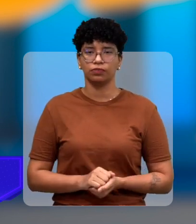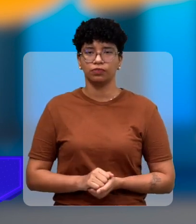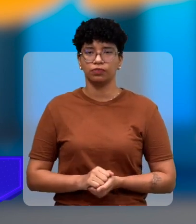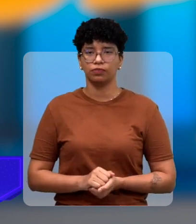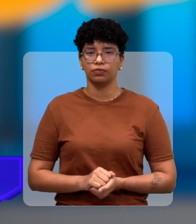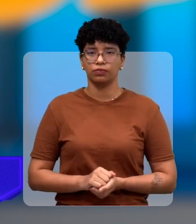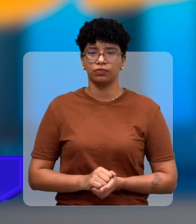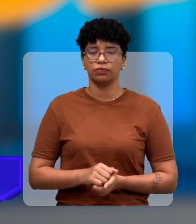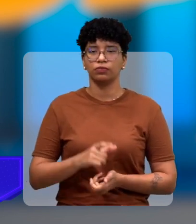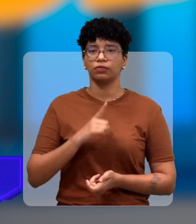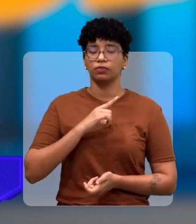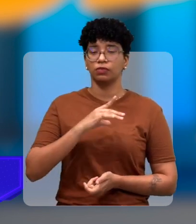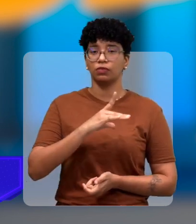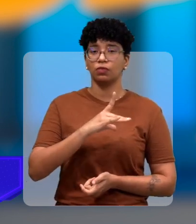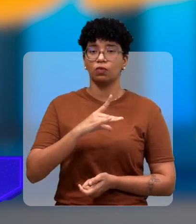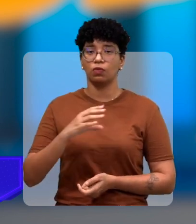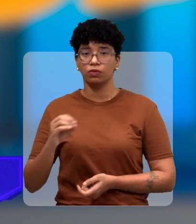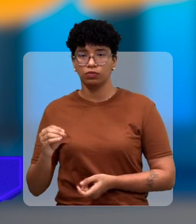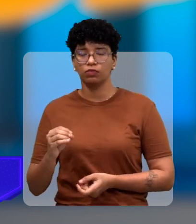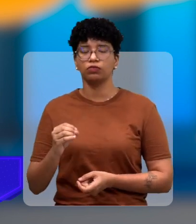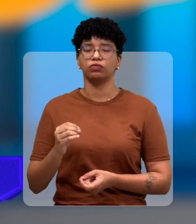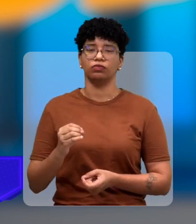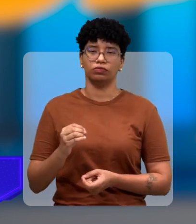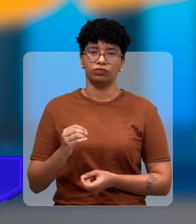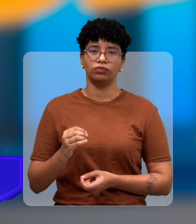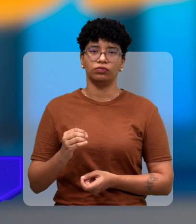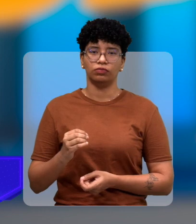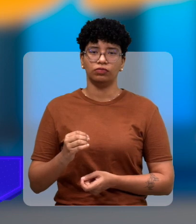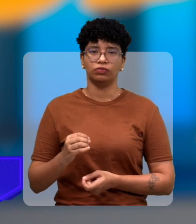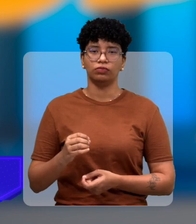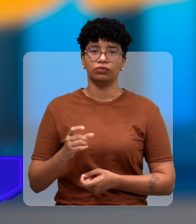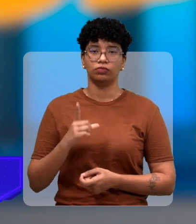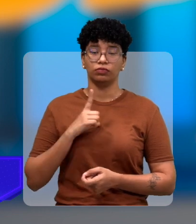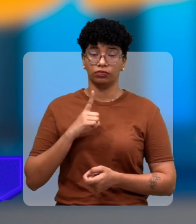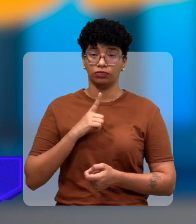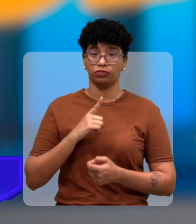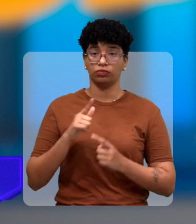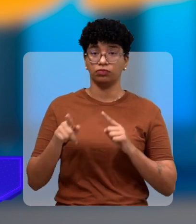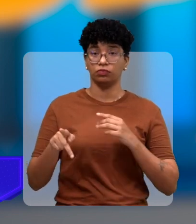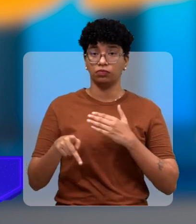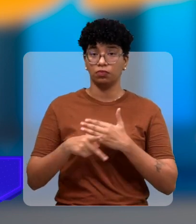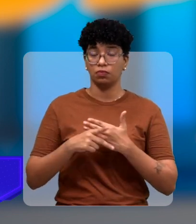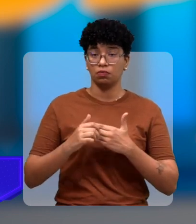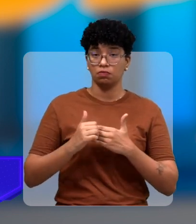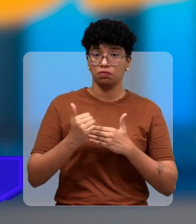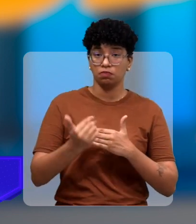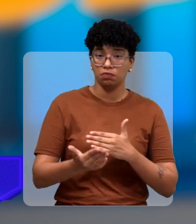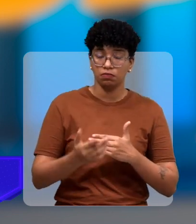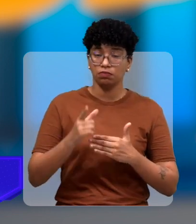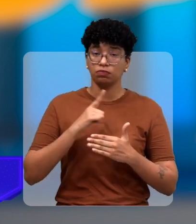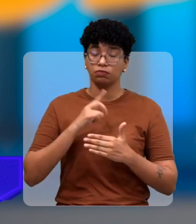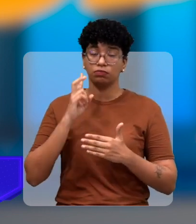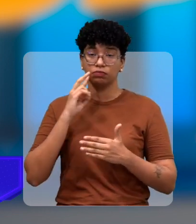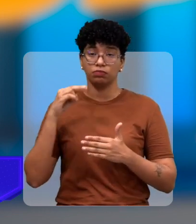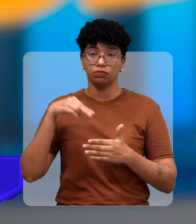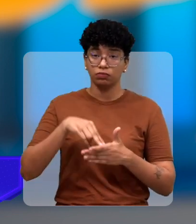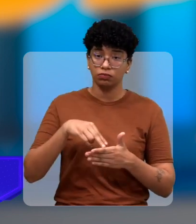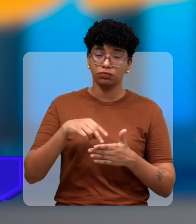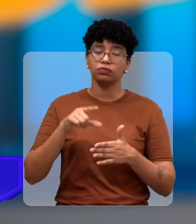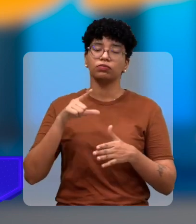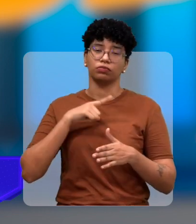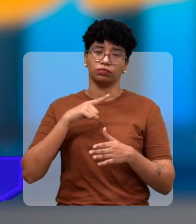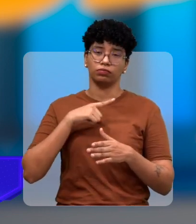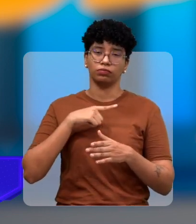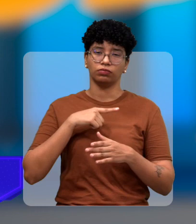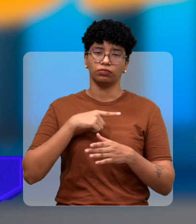tem as coordenadorias de recolher nota, né? Temos a externa, onde a pessoa fica nos supermercados, e